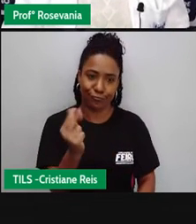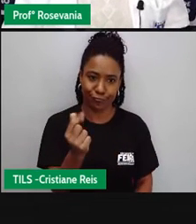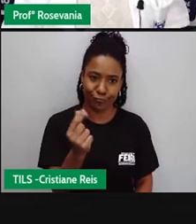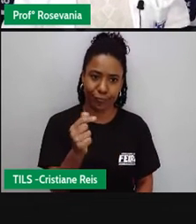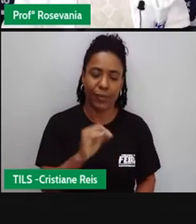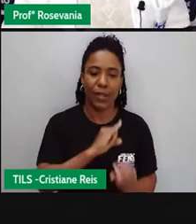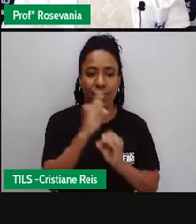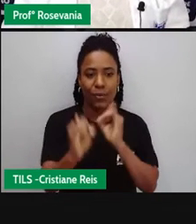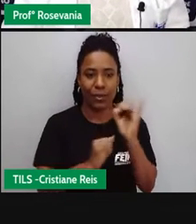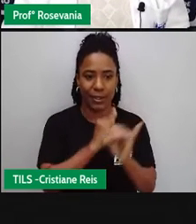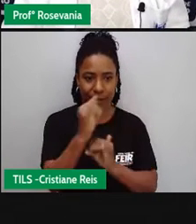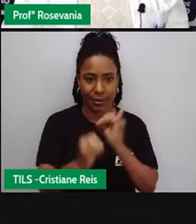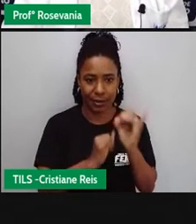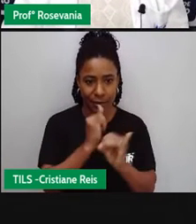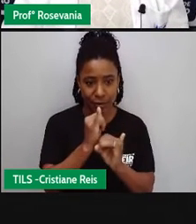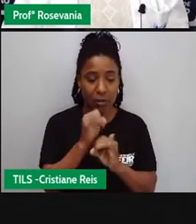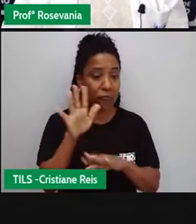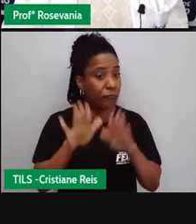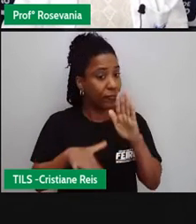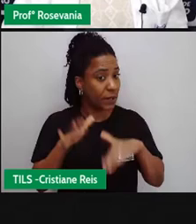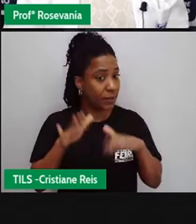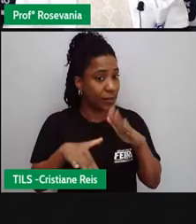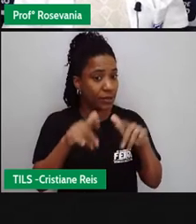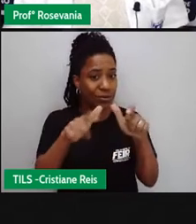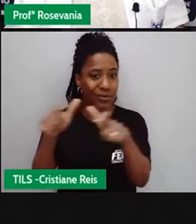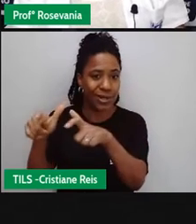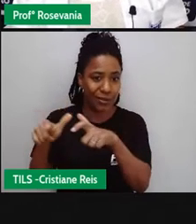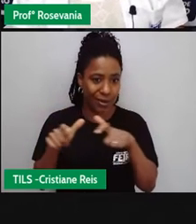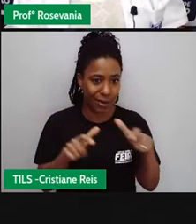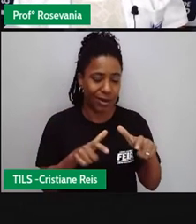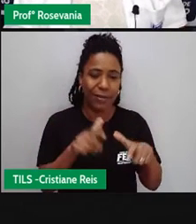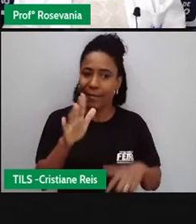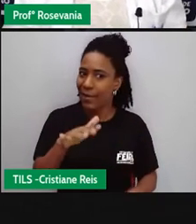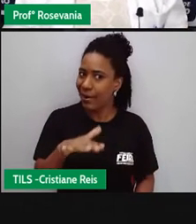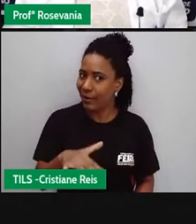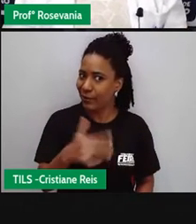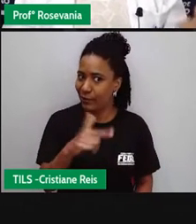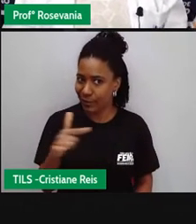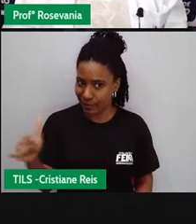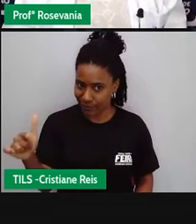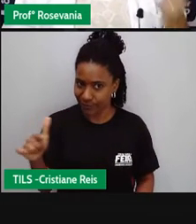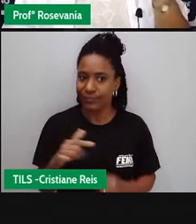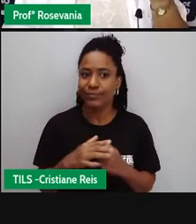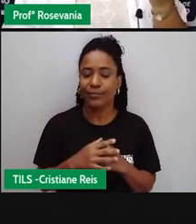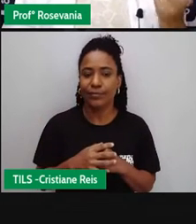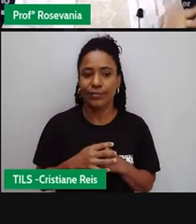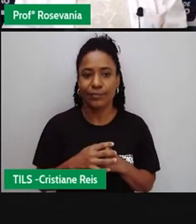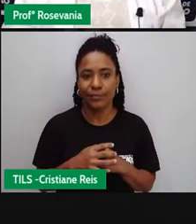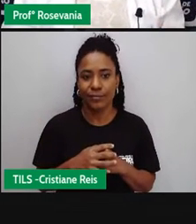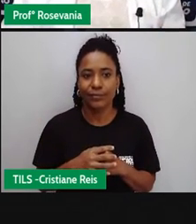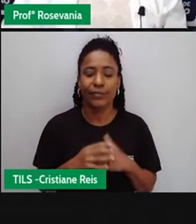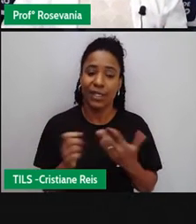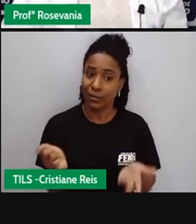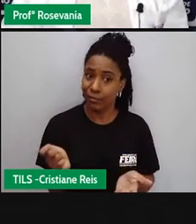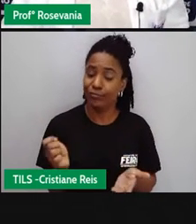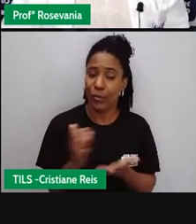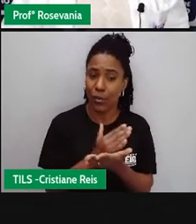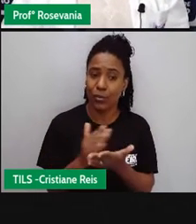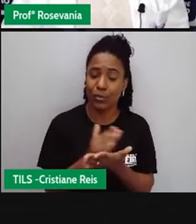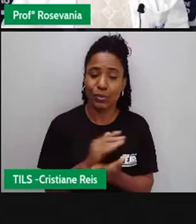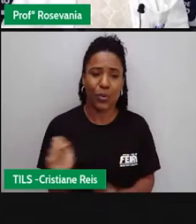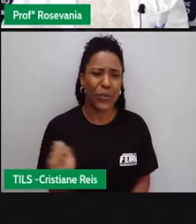não é, a depender do local onde você mora, não é tão baratinho assim. Na maioria das vezes já é um pouquinho salgado,